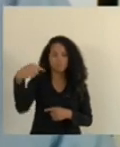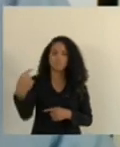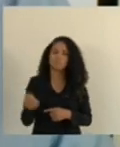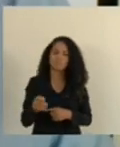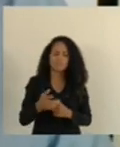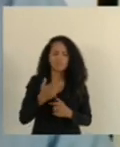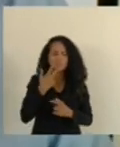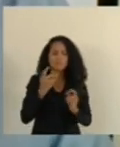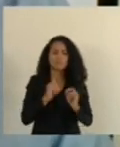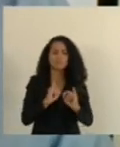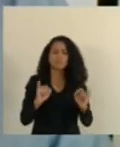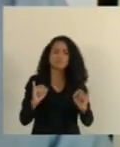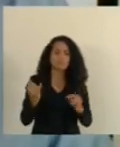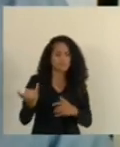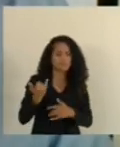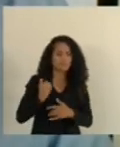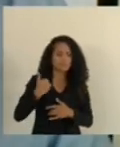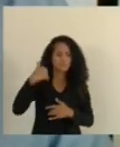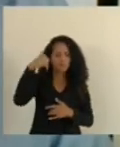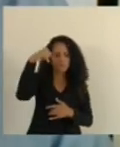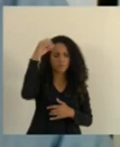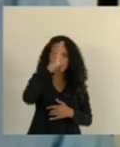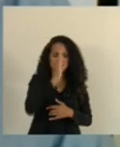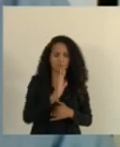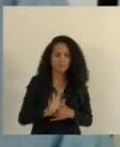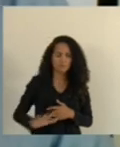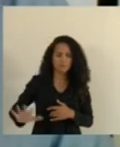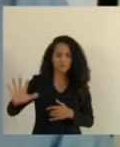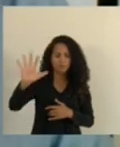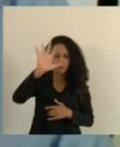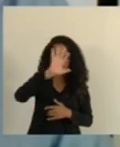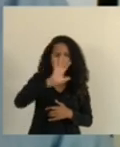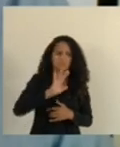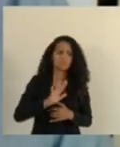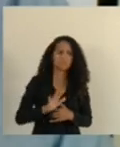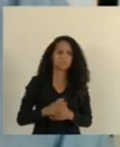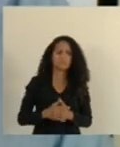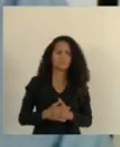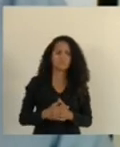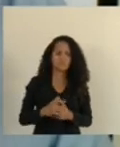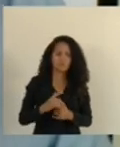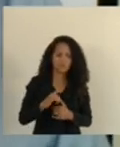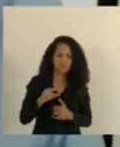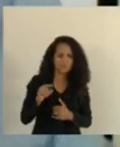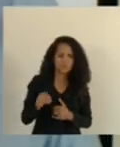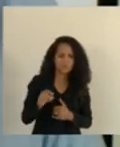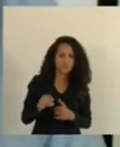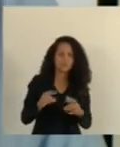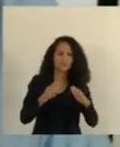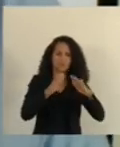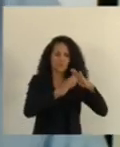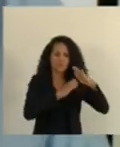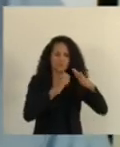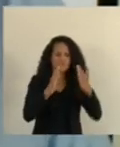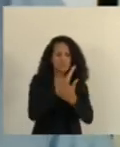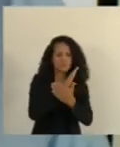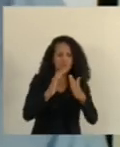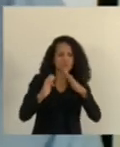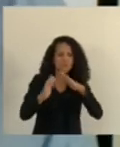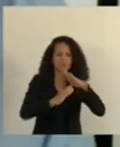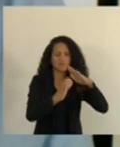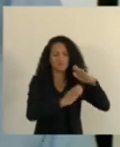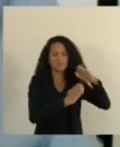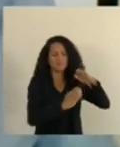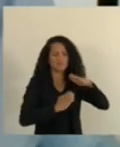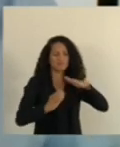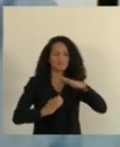dizendo o seguinte que no Brasil como um todo essas empresas elas elas